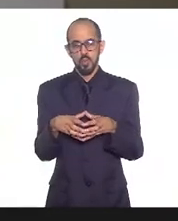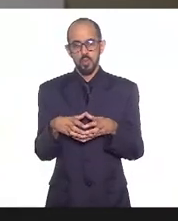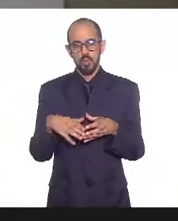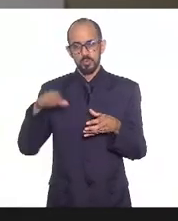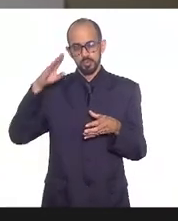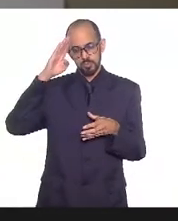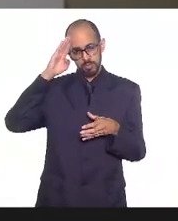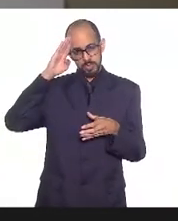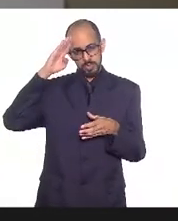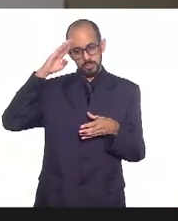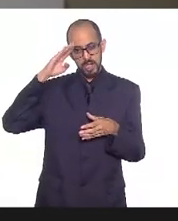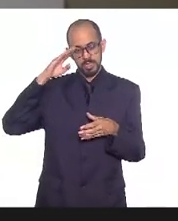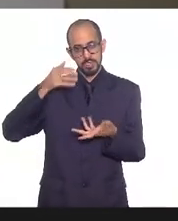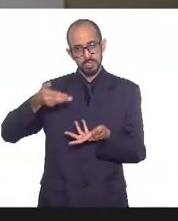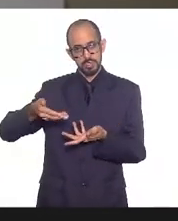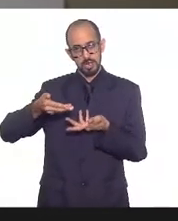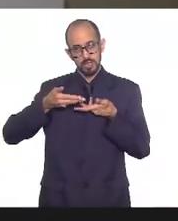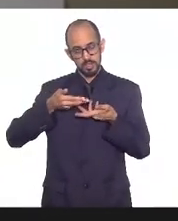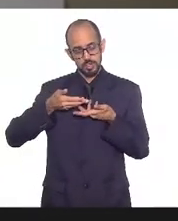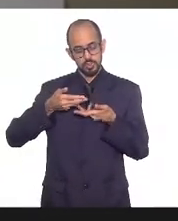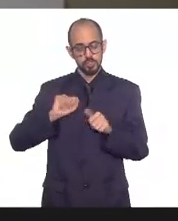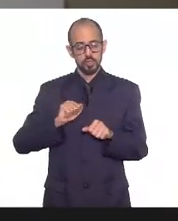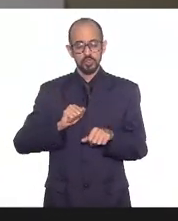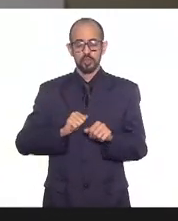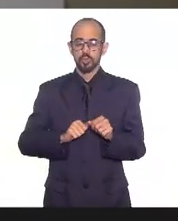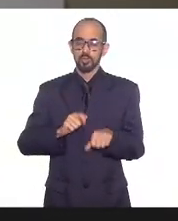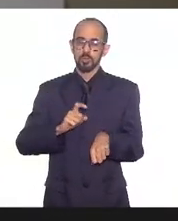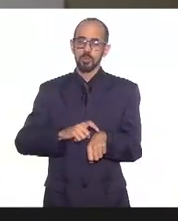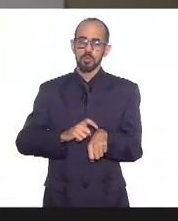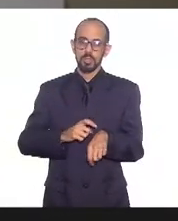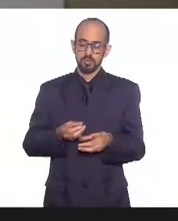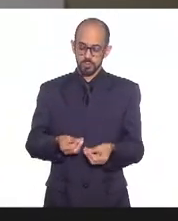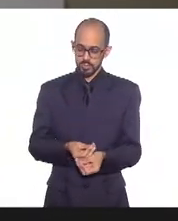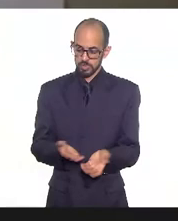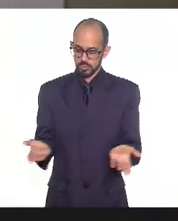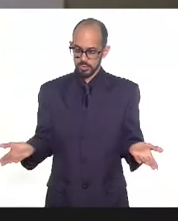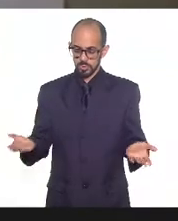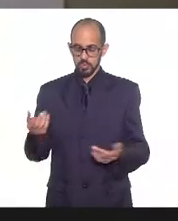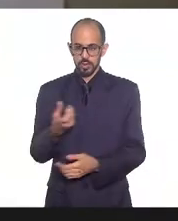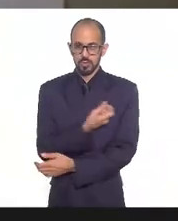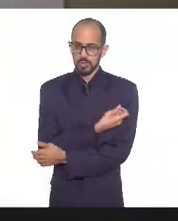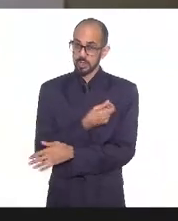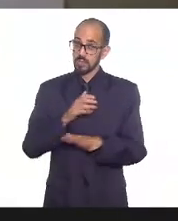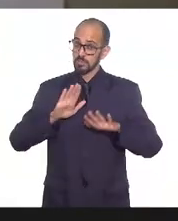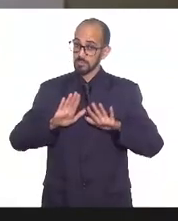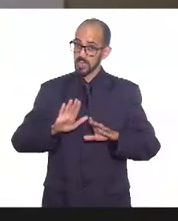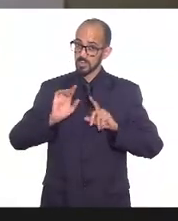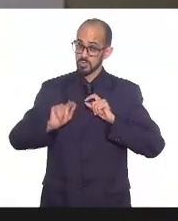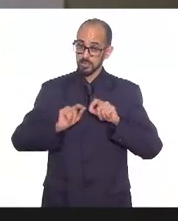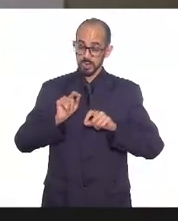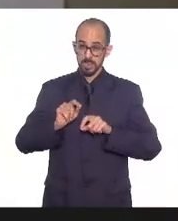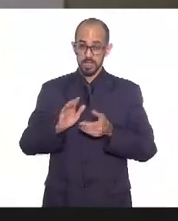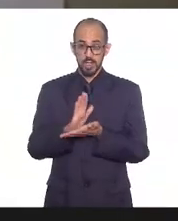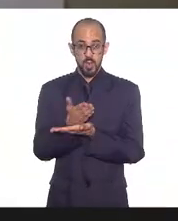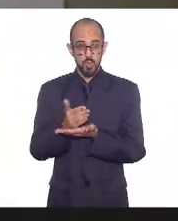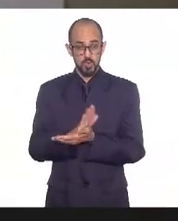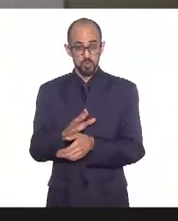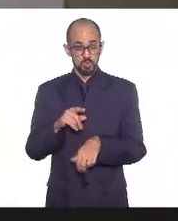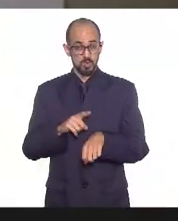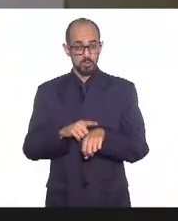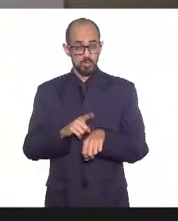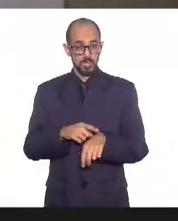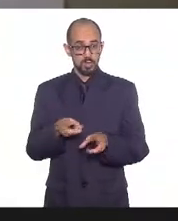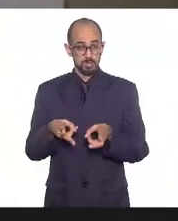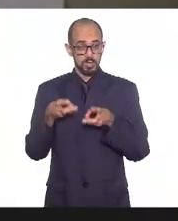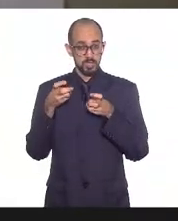seriam atendidos ao longo conforme a disponibilização de vacinas porém em algum momento percebeu-se agora